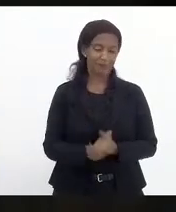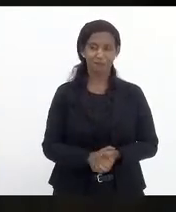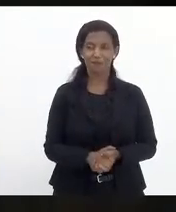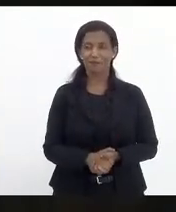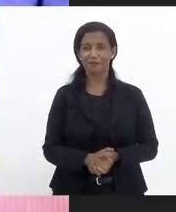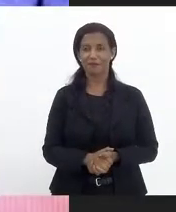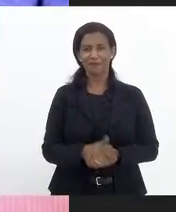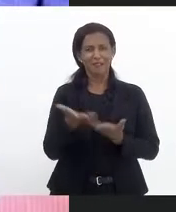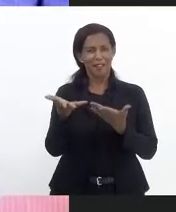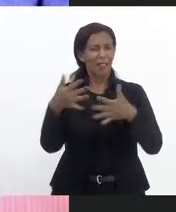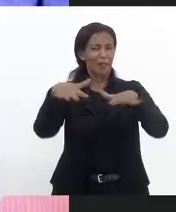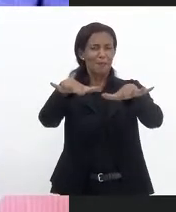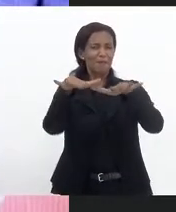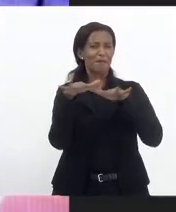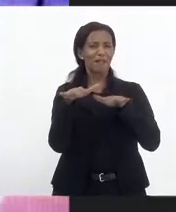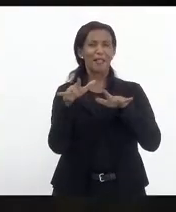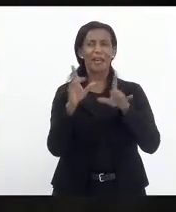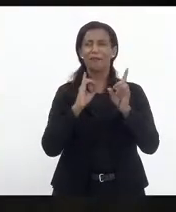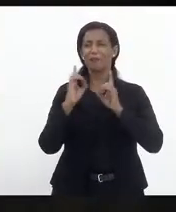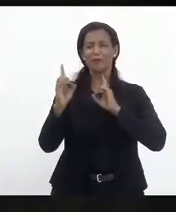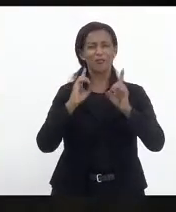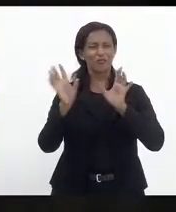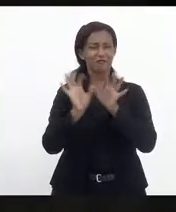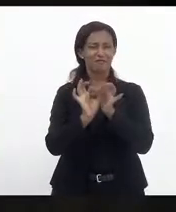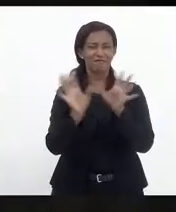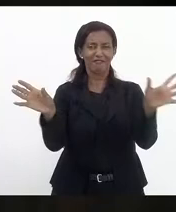lançando um plenário pode discutir quando quiser